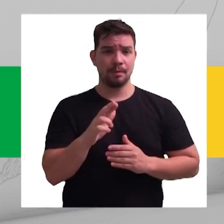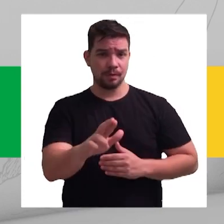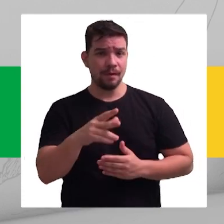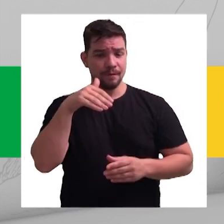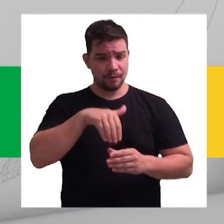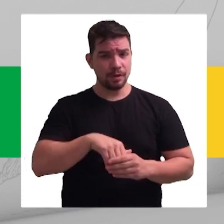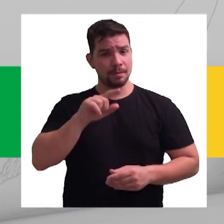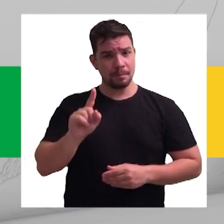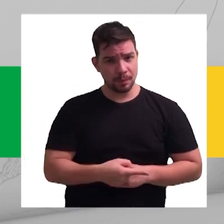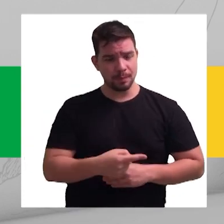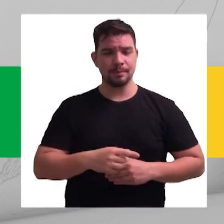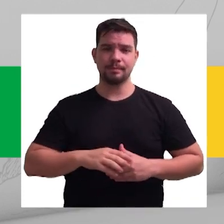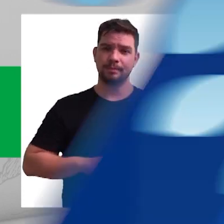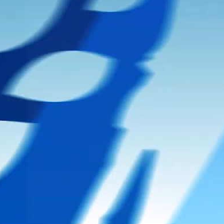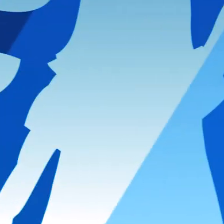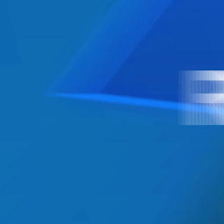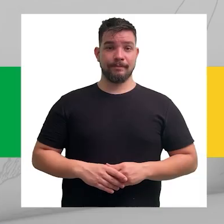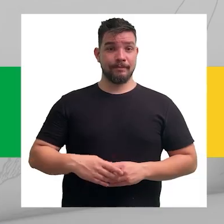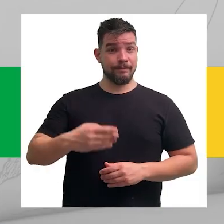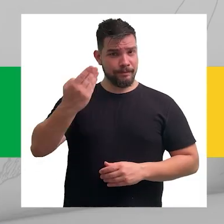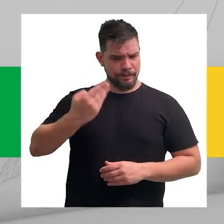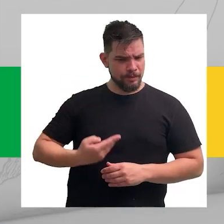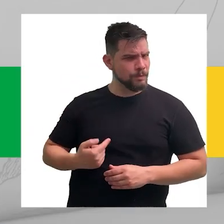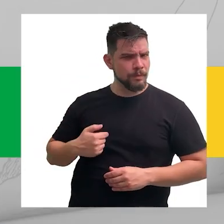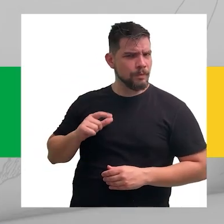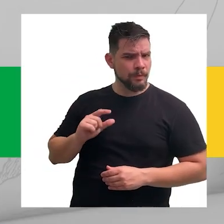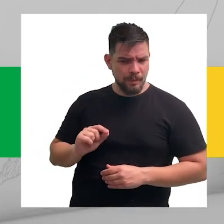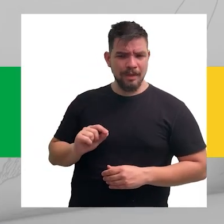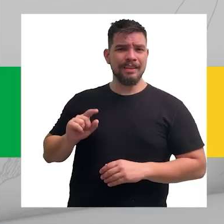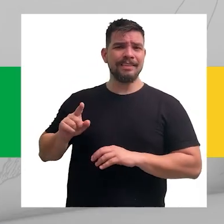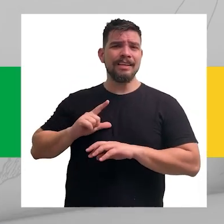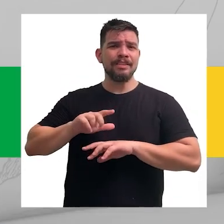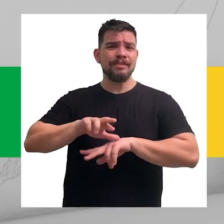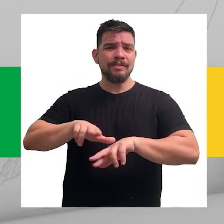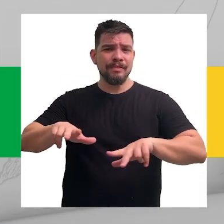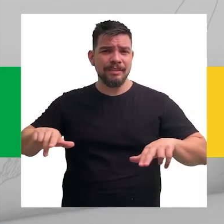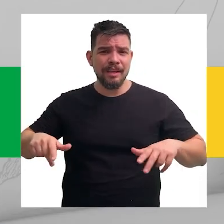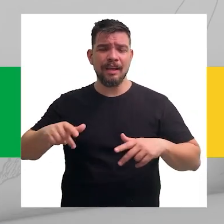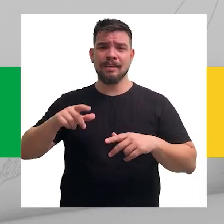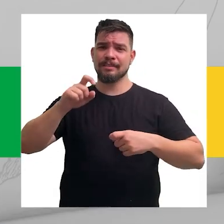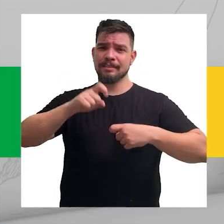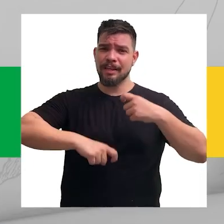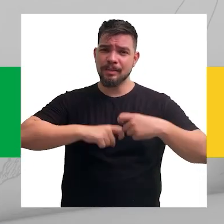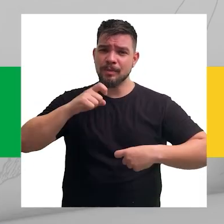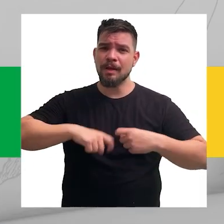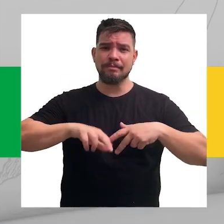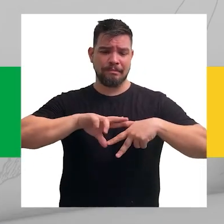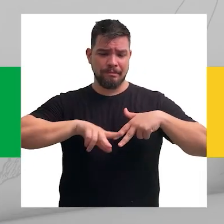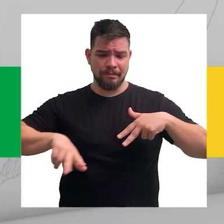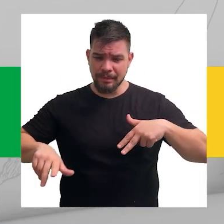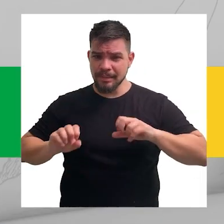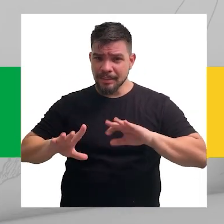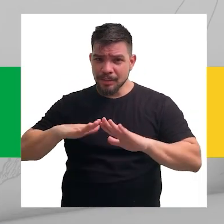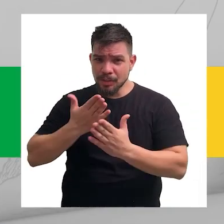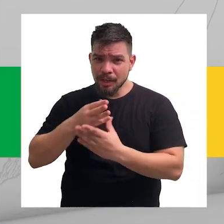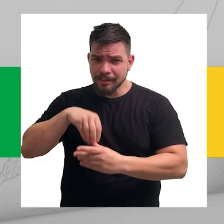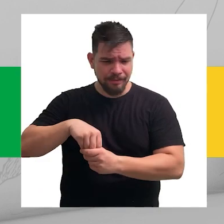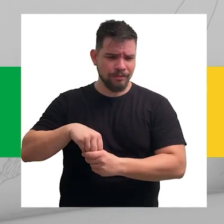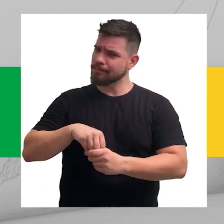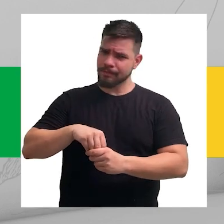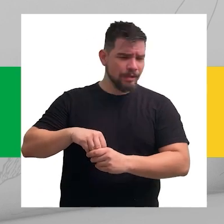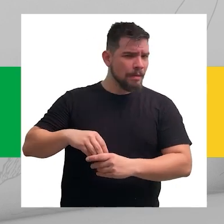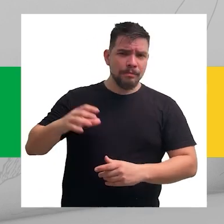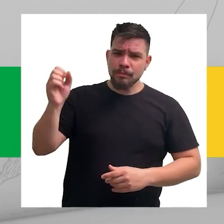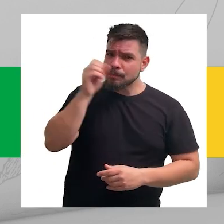Para a deputada federal, vote Crivella, vote Nilo. Sou contra o ensino de diversidade sexual para as crianças nas escolas. Isso é uma